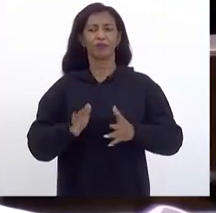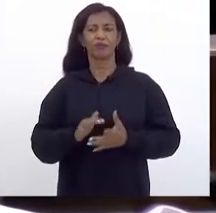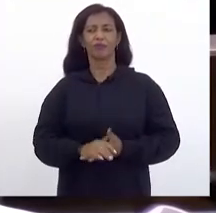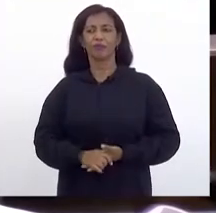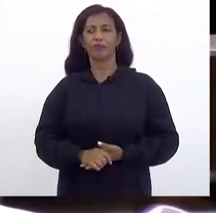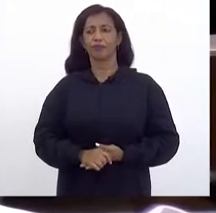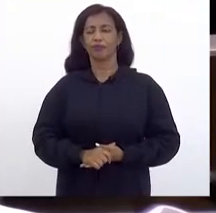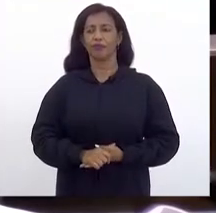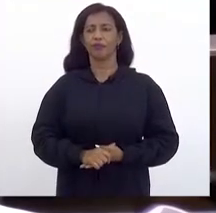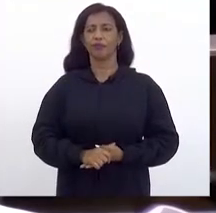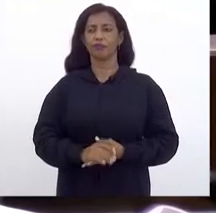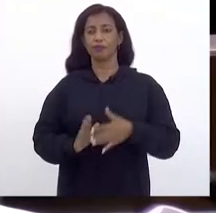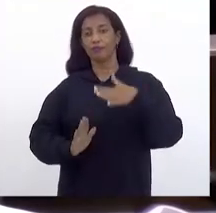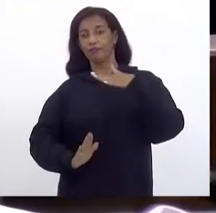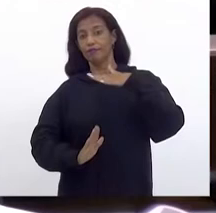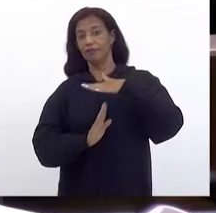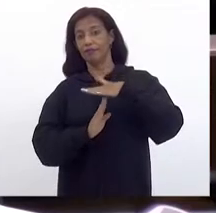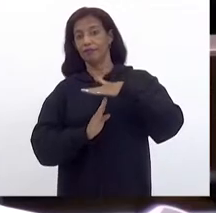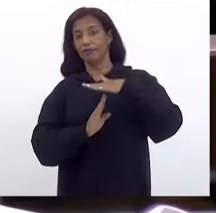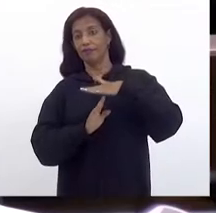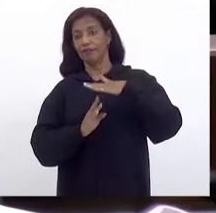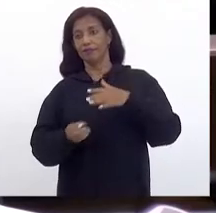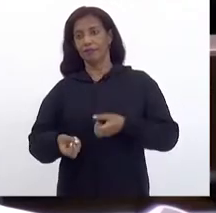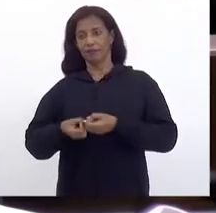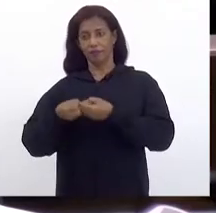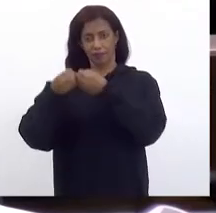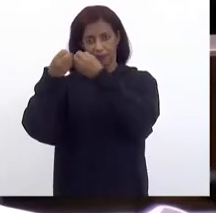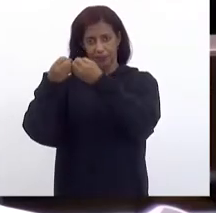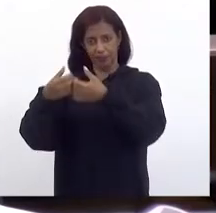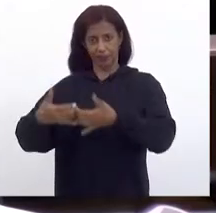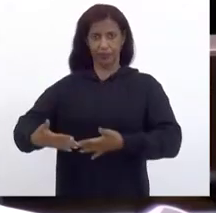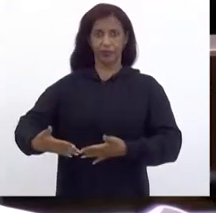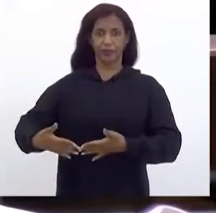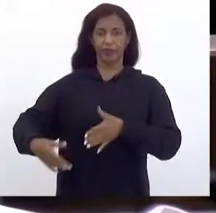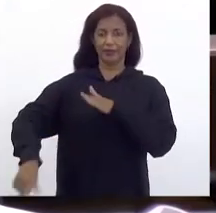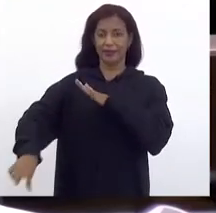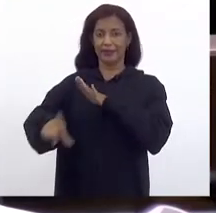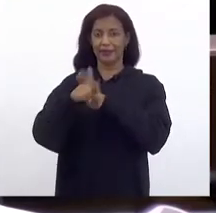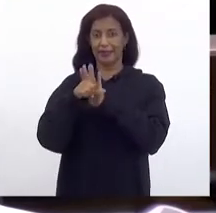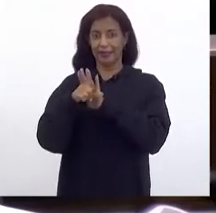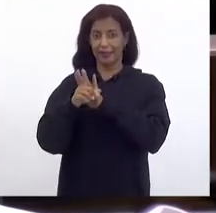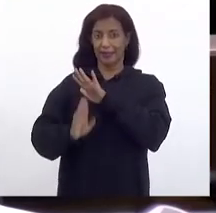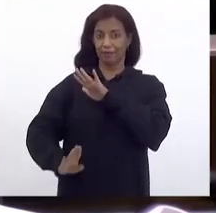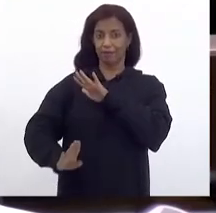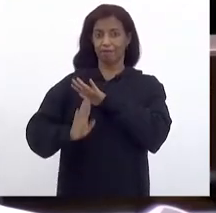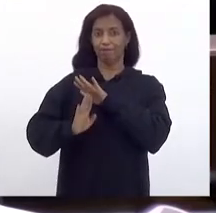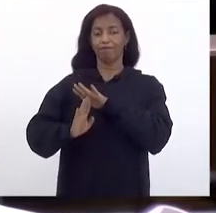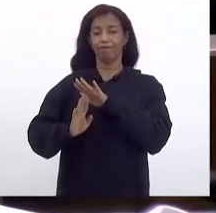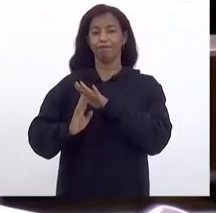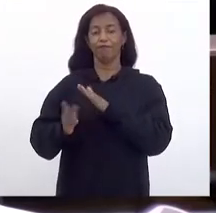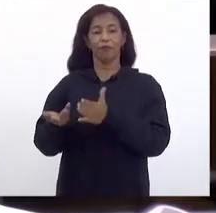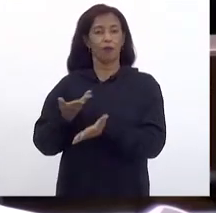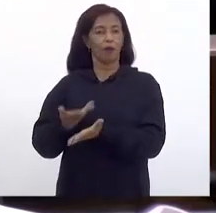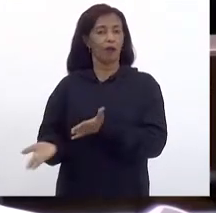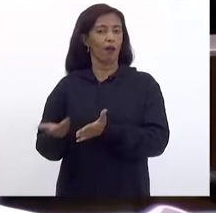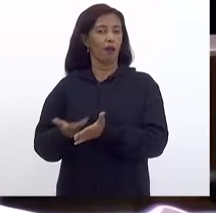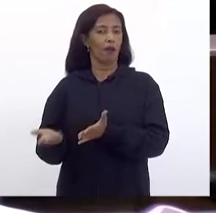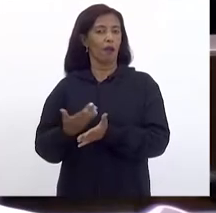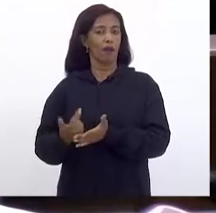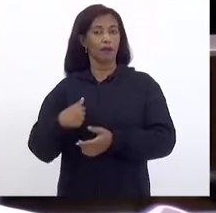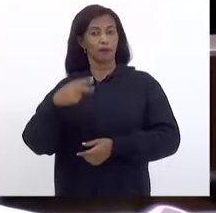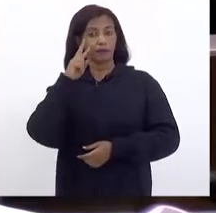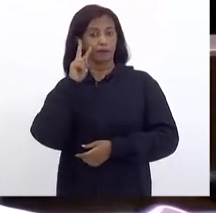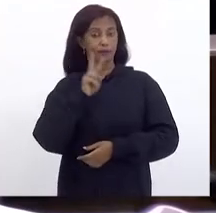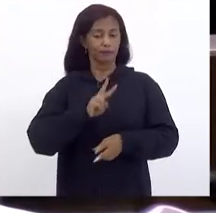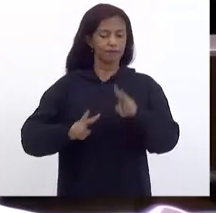O teto De gastos E a Lei do teto De gastos Eu fico Observando